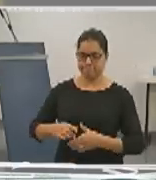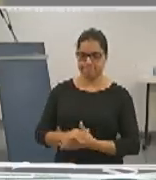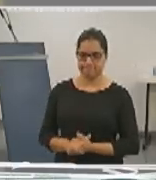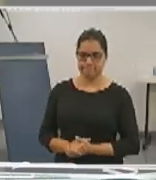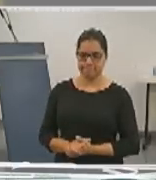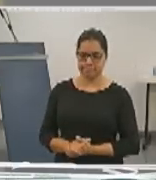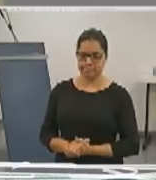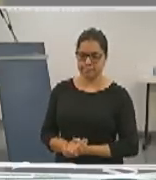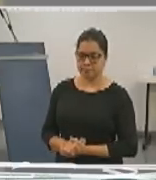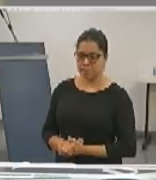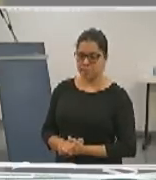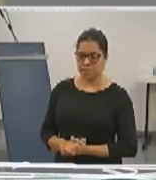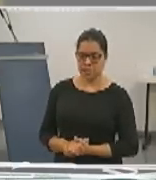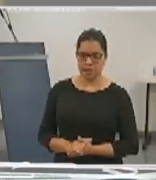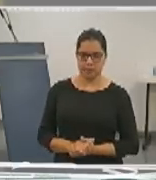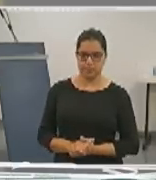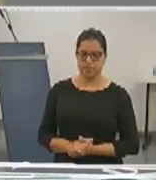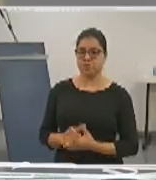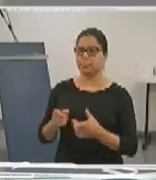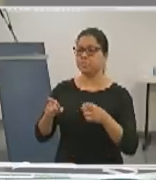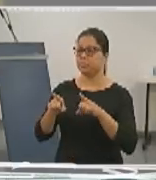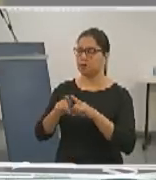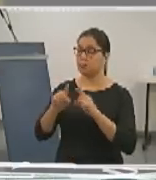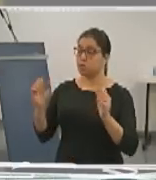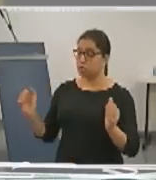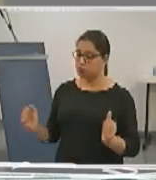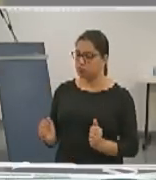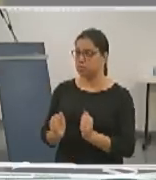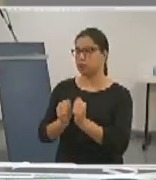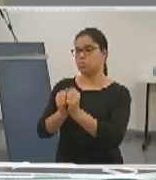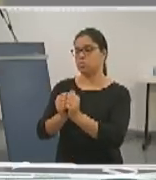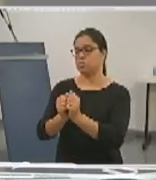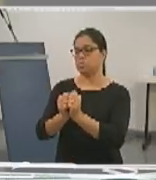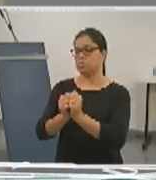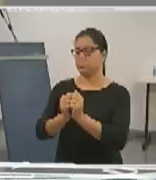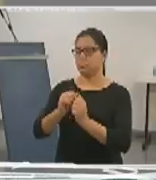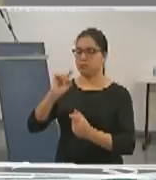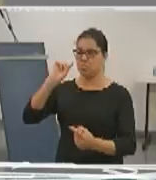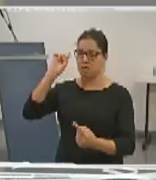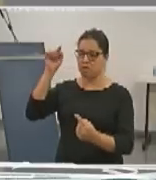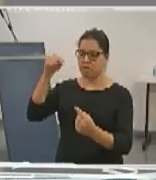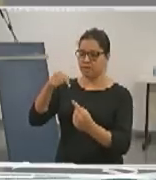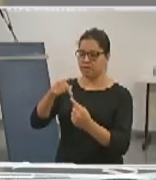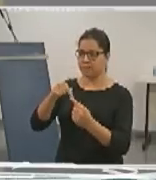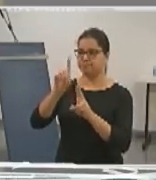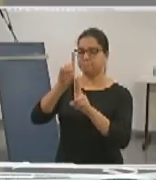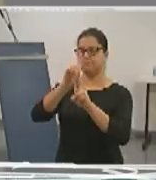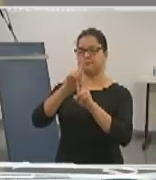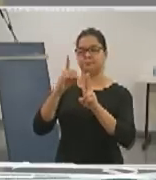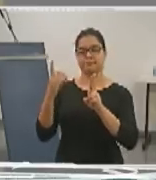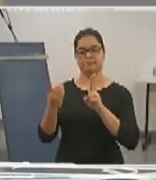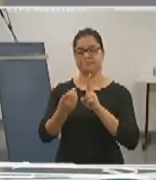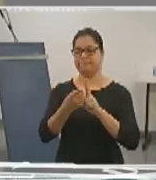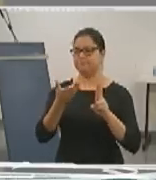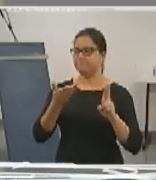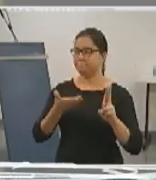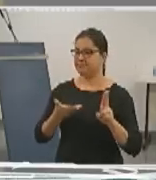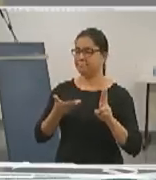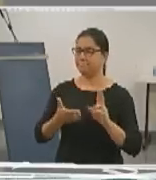Mas estamos juntos em defesa da mesma instituição, a Universidade Federal da Grande Dourados.